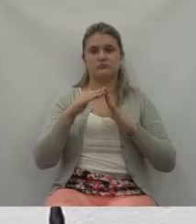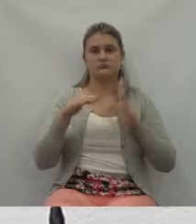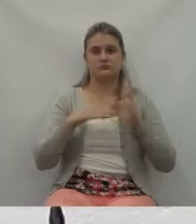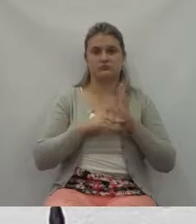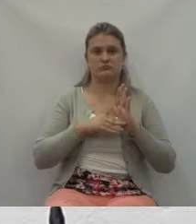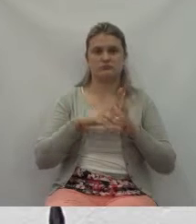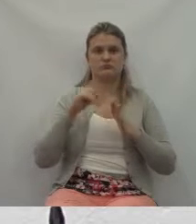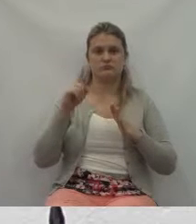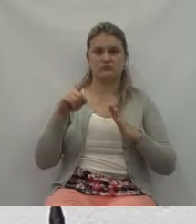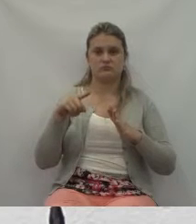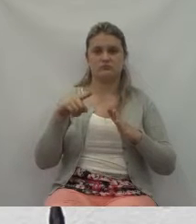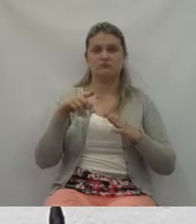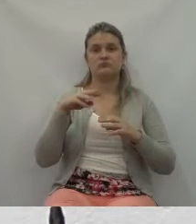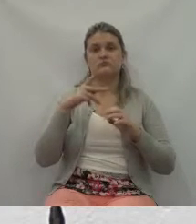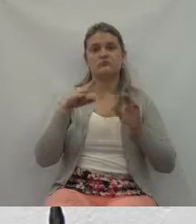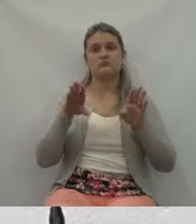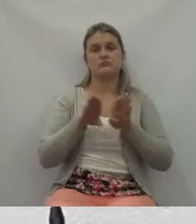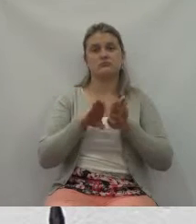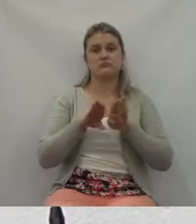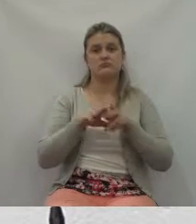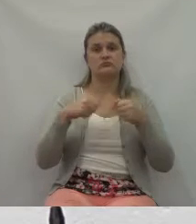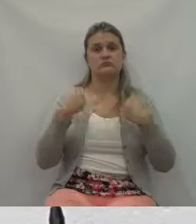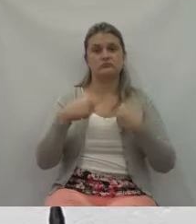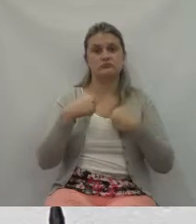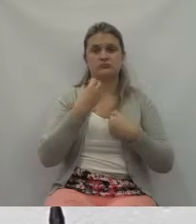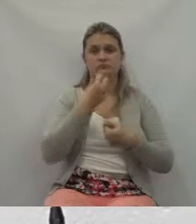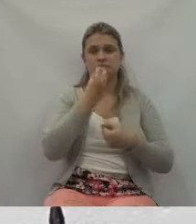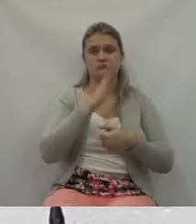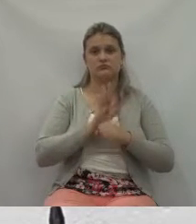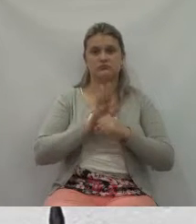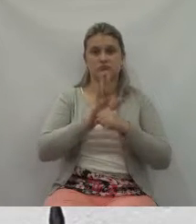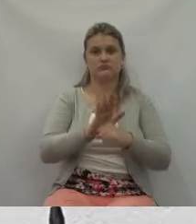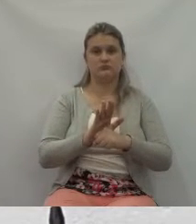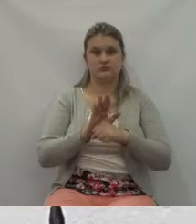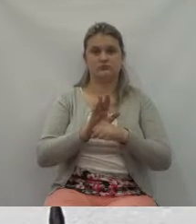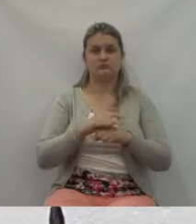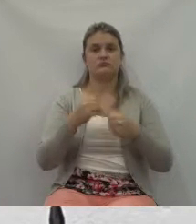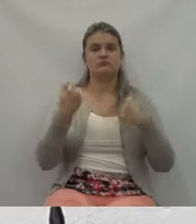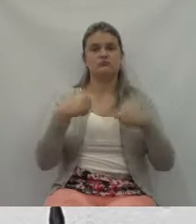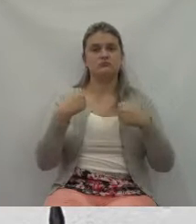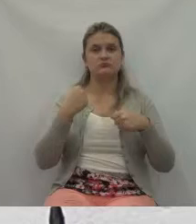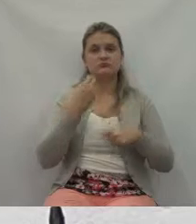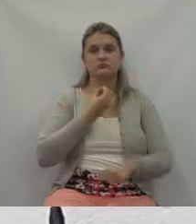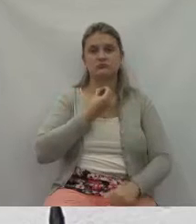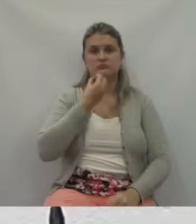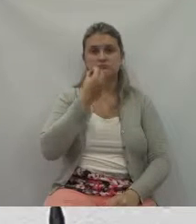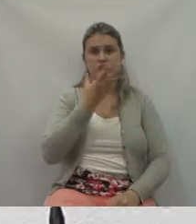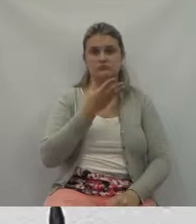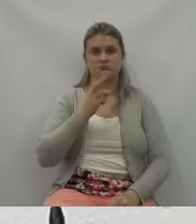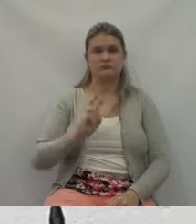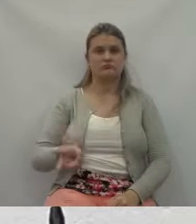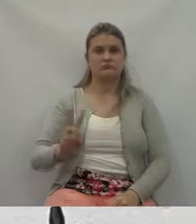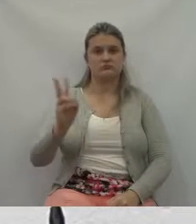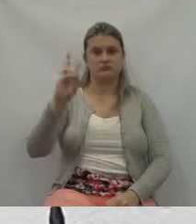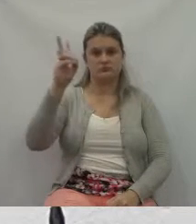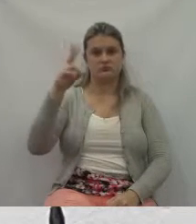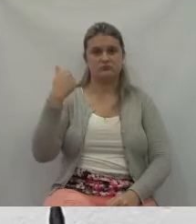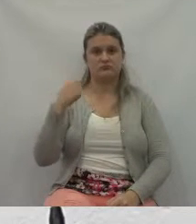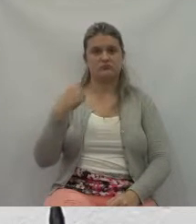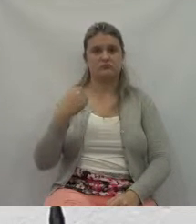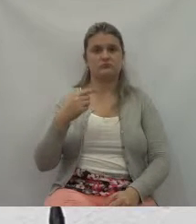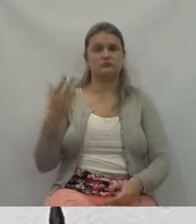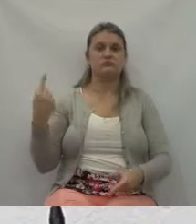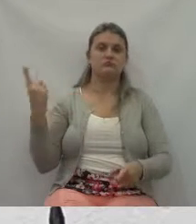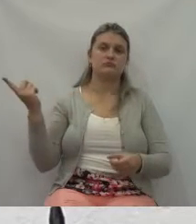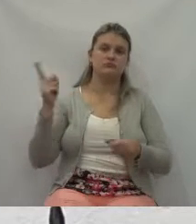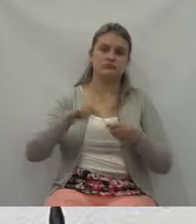tem que ser bem aplicado, que ele tem que ser valorizado, que ele tem que retornar para a comunidade, que nós temos